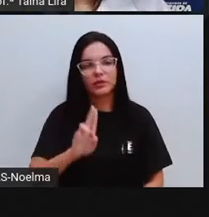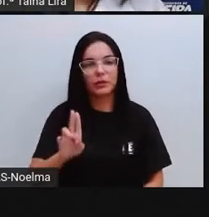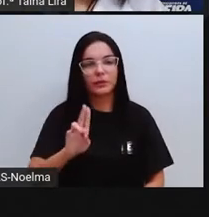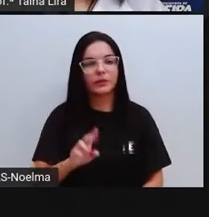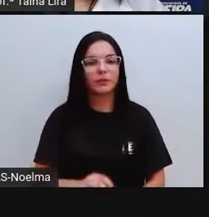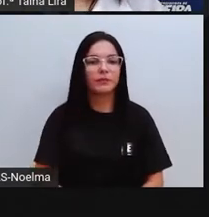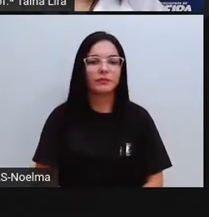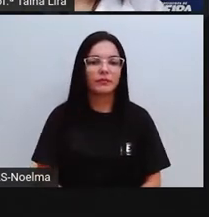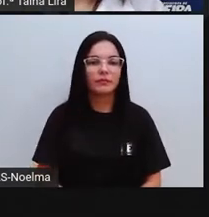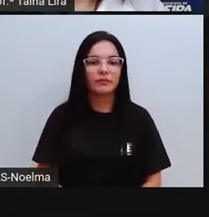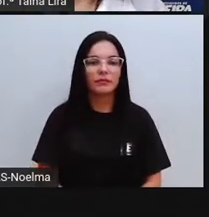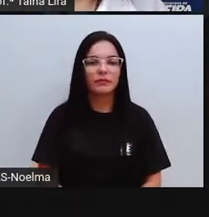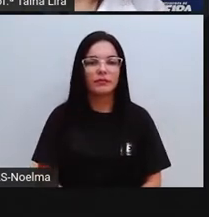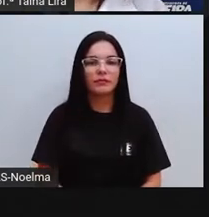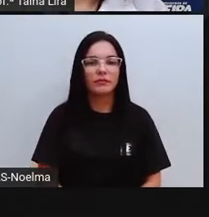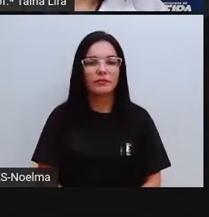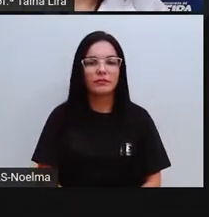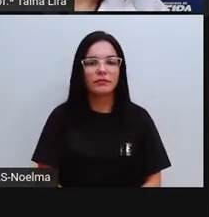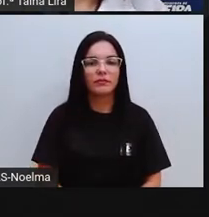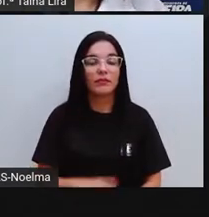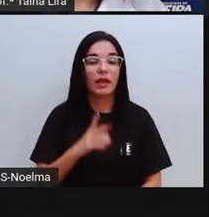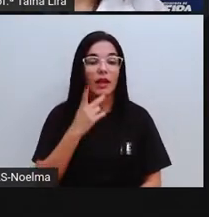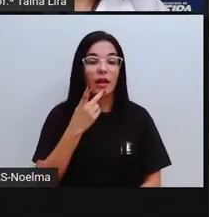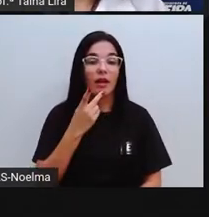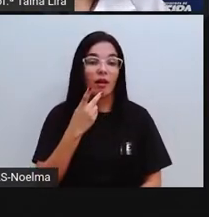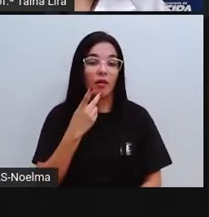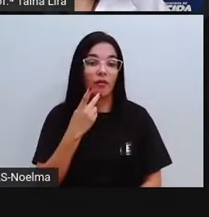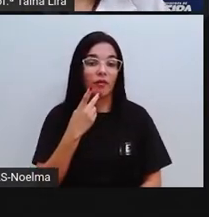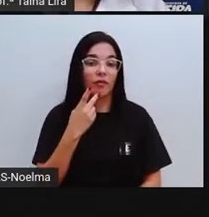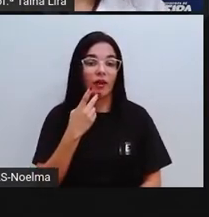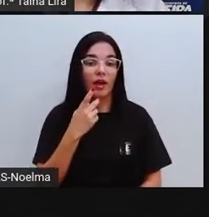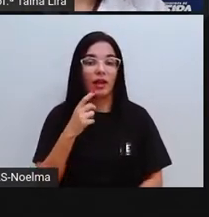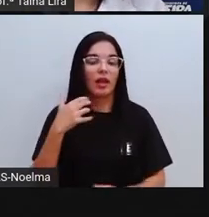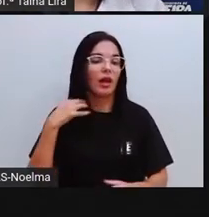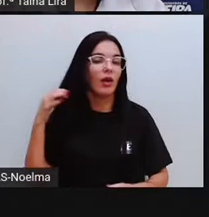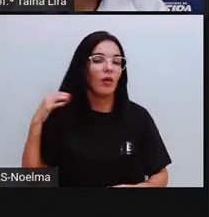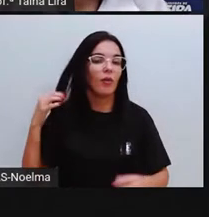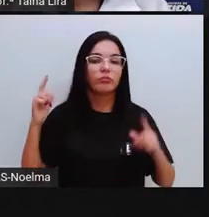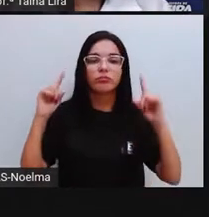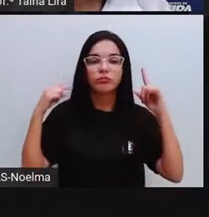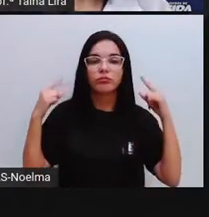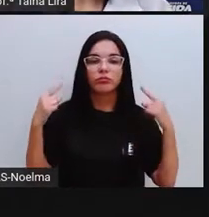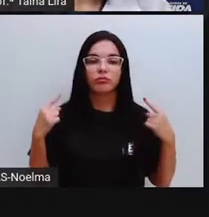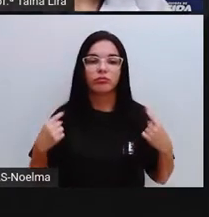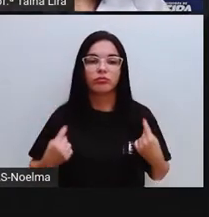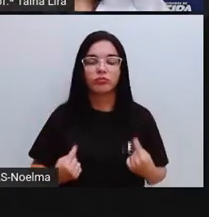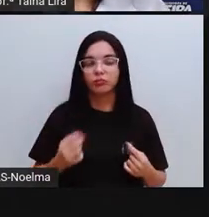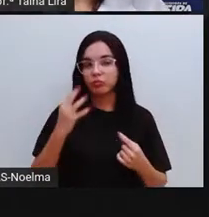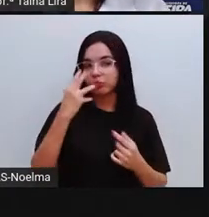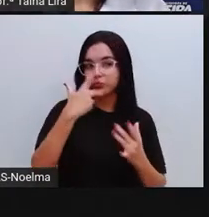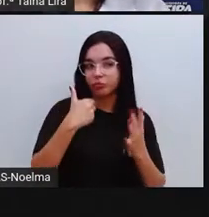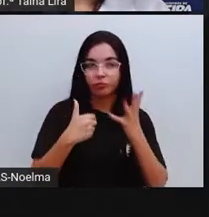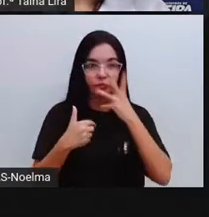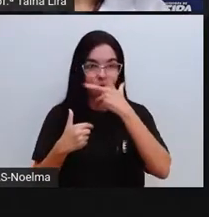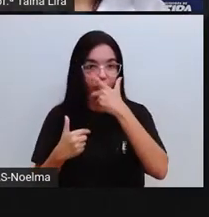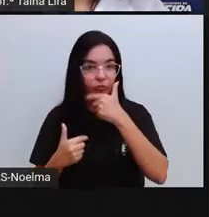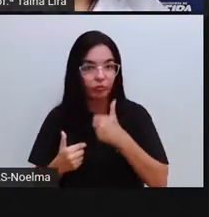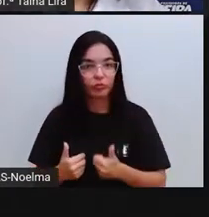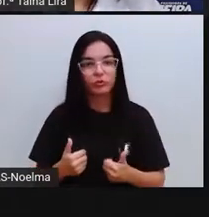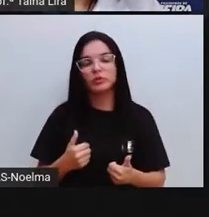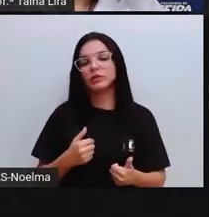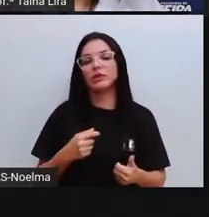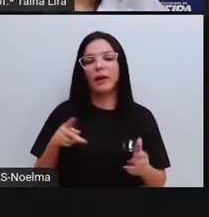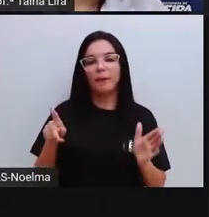certo? Ela fala aí que os cachos são bonitos. Então, ela vem falando, né? Meu